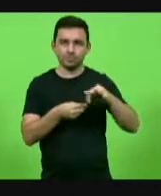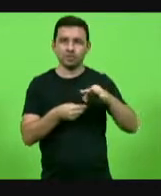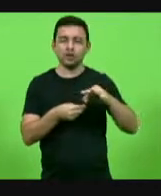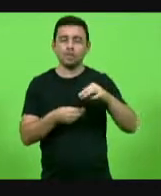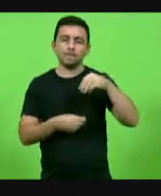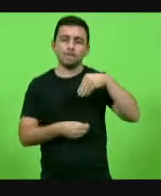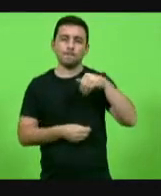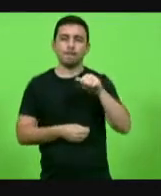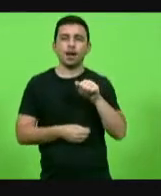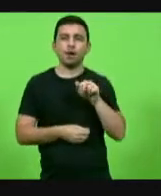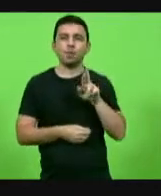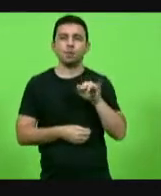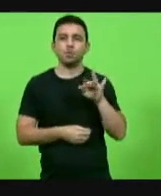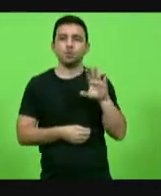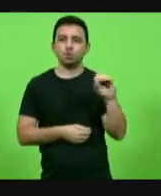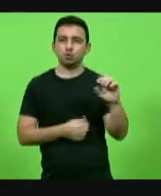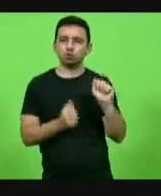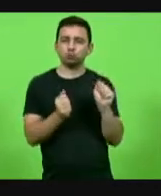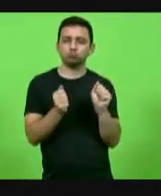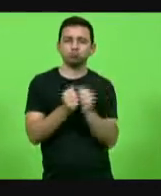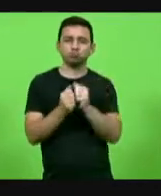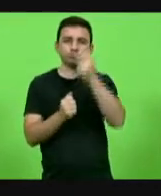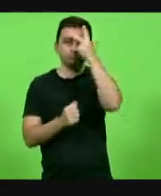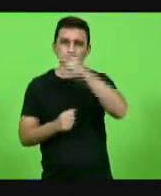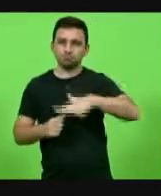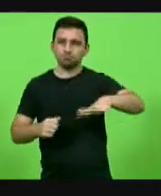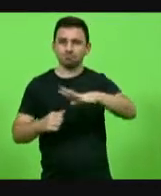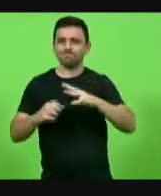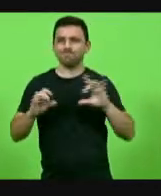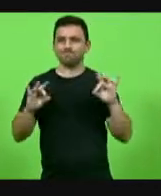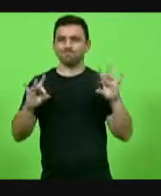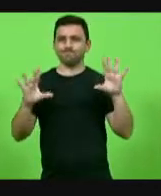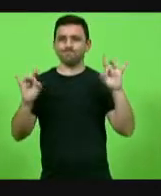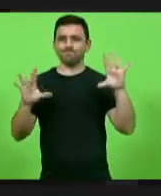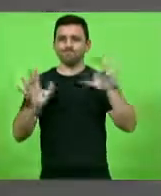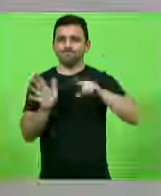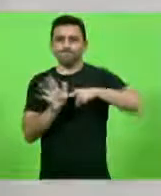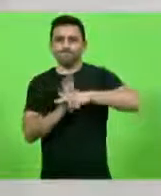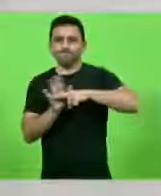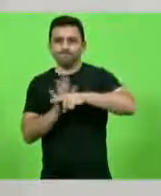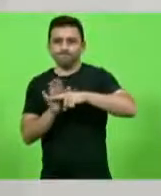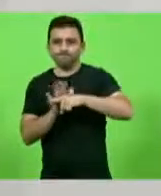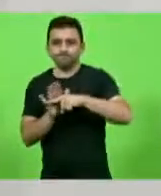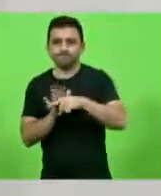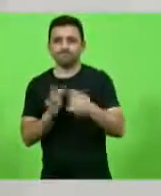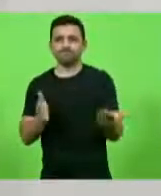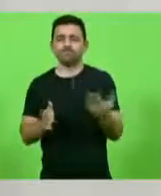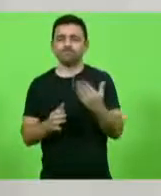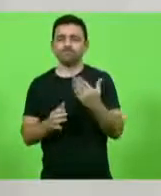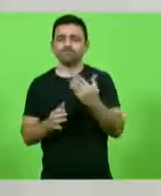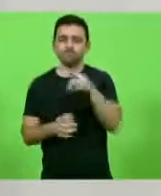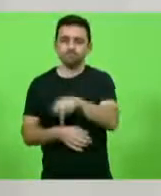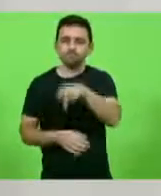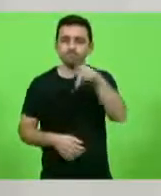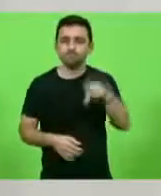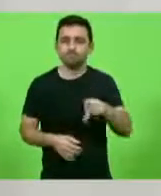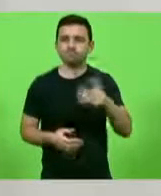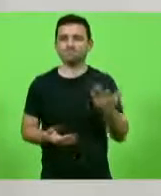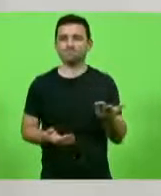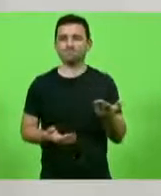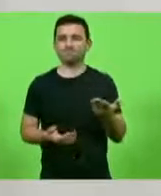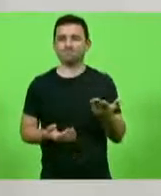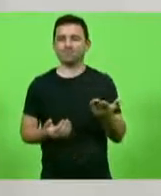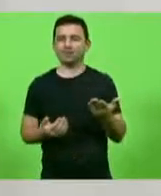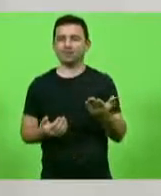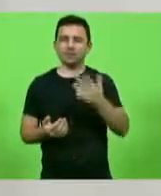para me juntar a tantas pessoas ilustres, pesquisadores, historiadores, professores, enfim, uma série